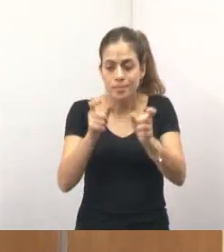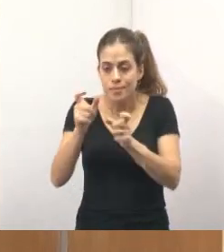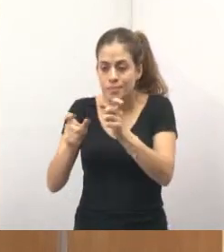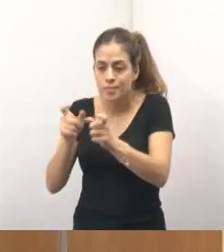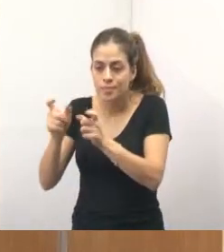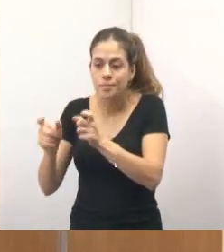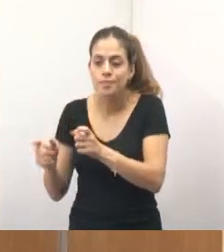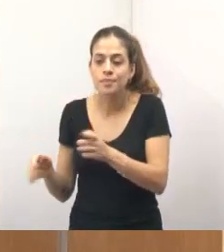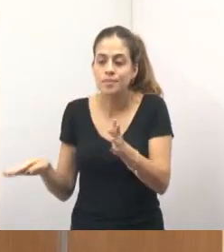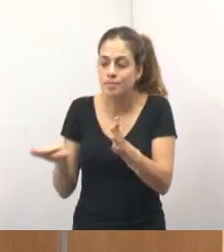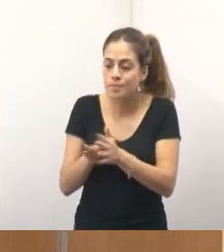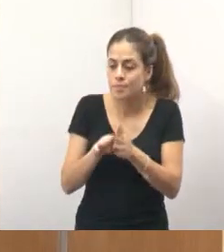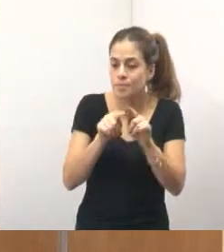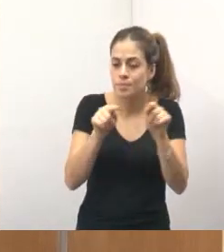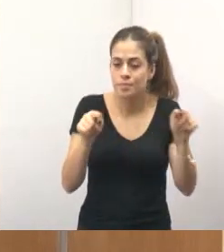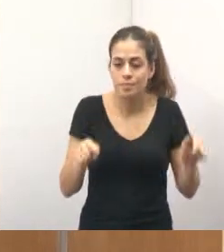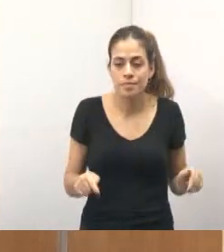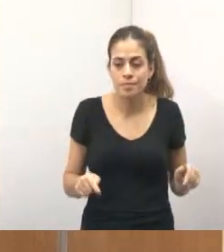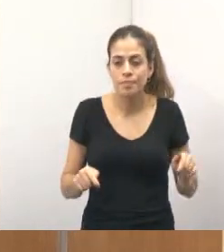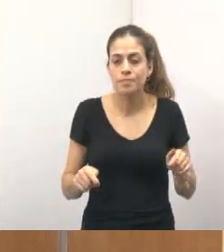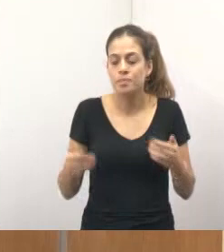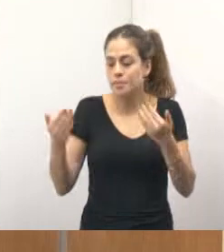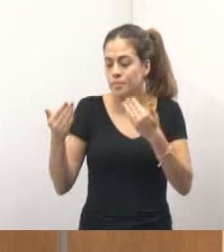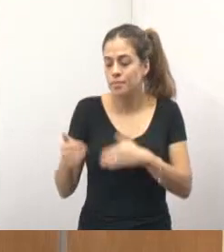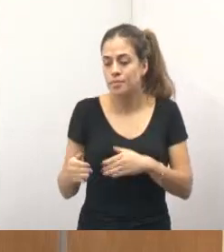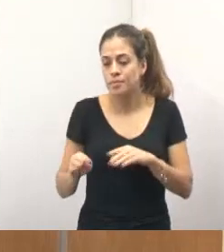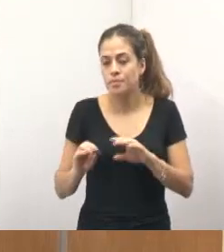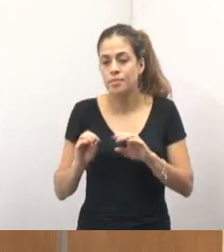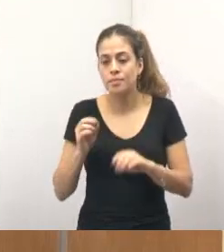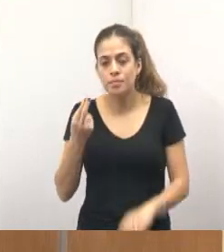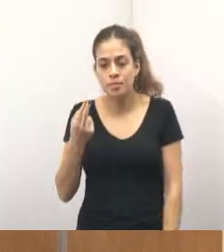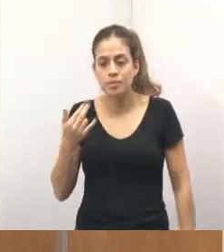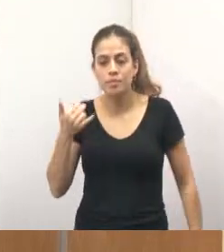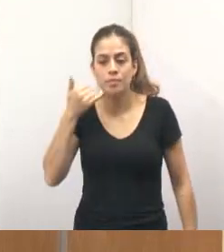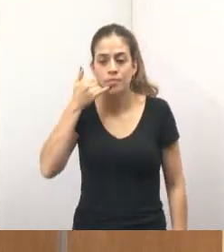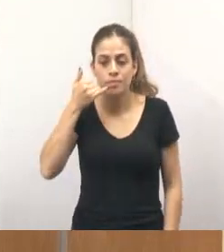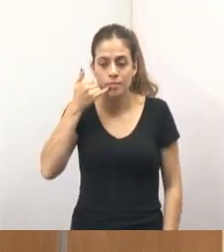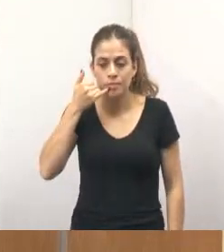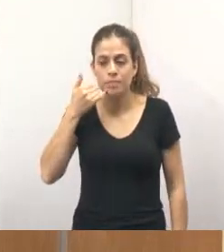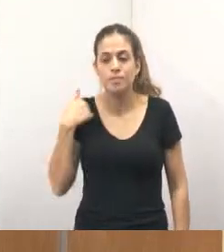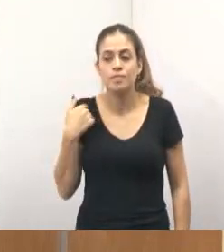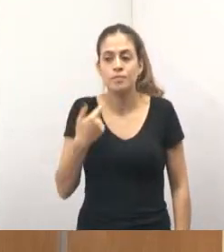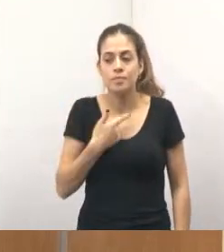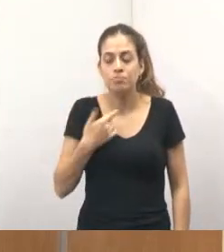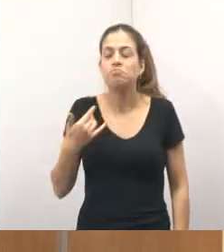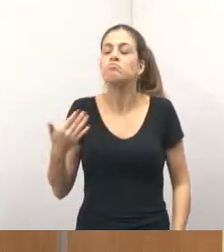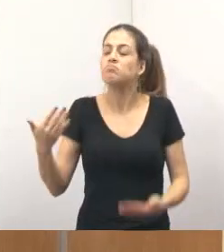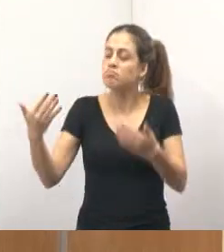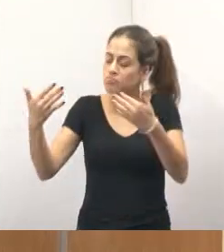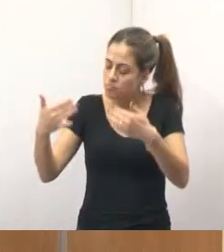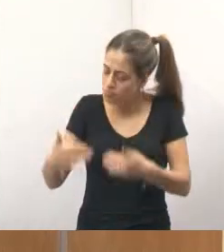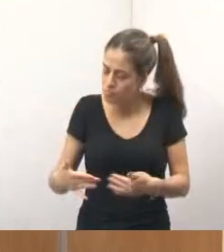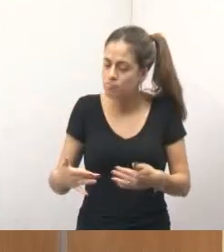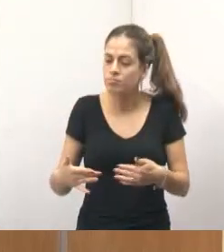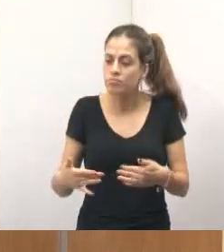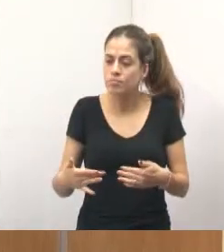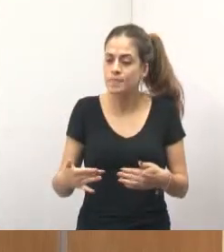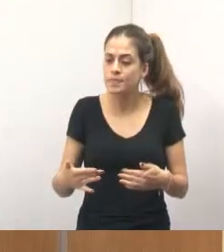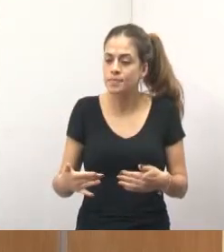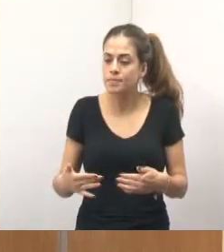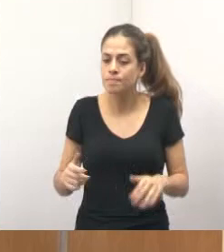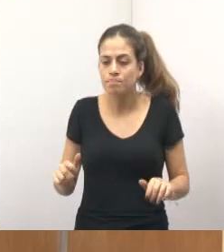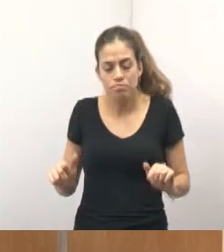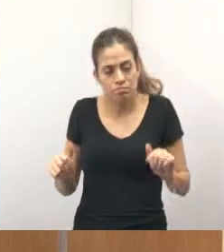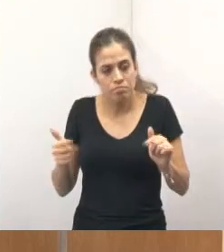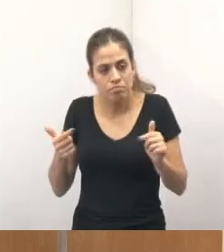vêm em nosso gabinete, ou presidencialmente, ou via telefone, e a gente vai atendê-los com toda a